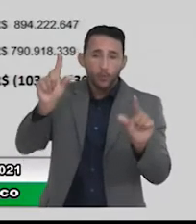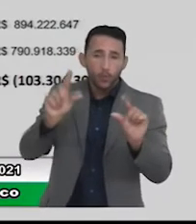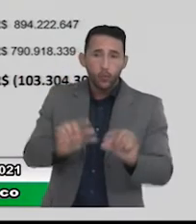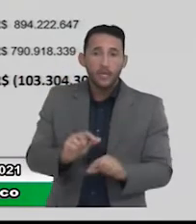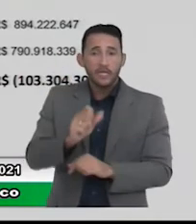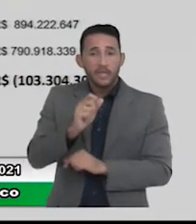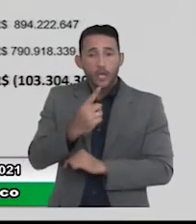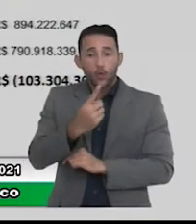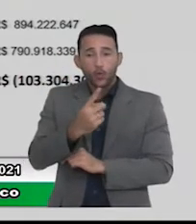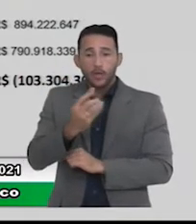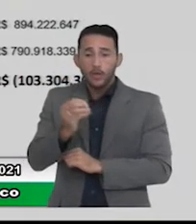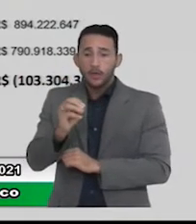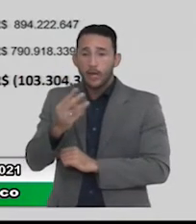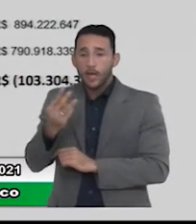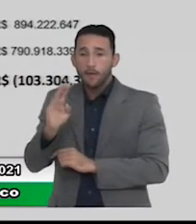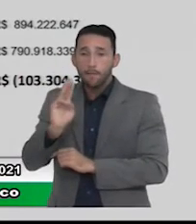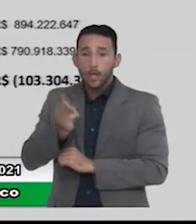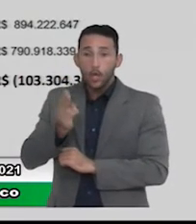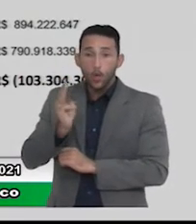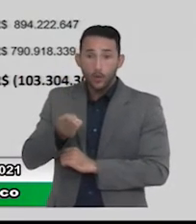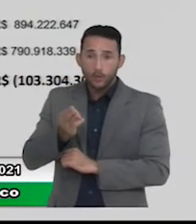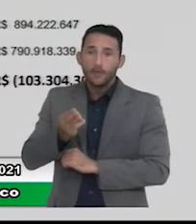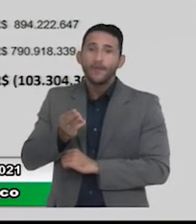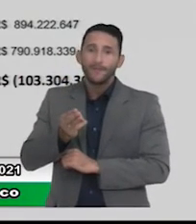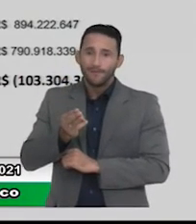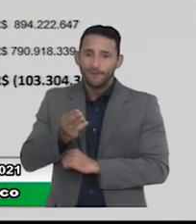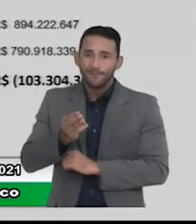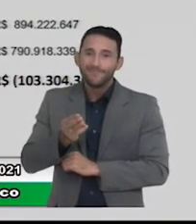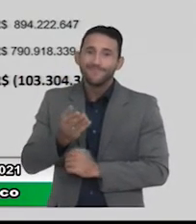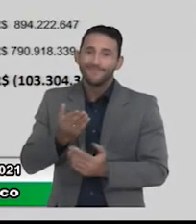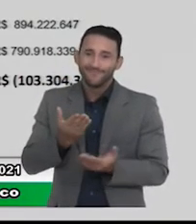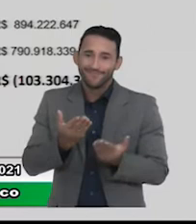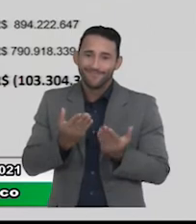304 e 308 então é um indicador muito bom também.